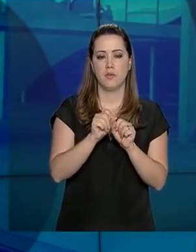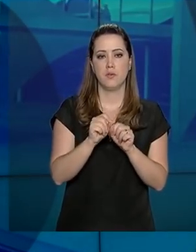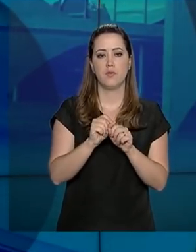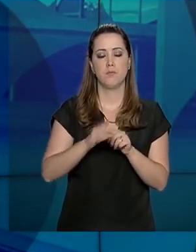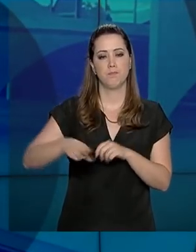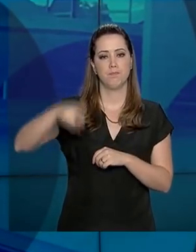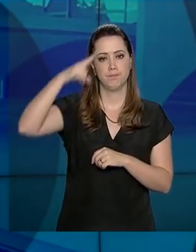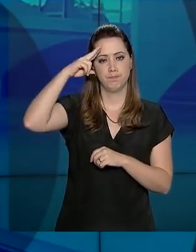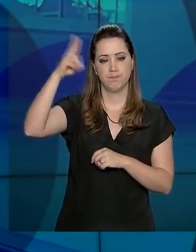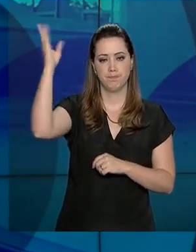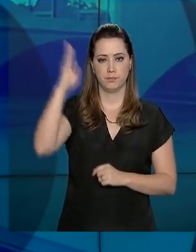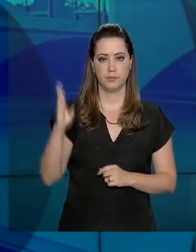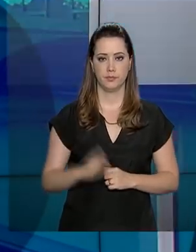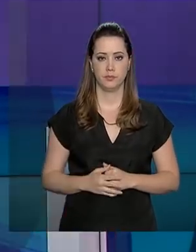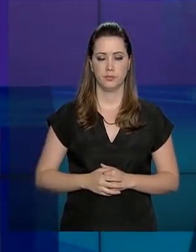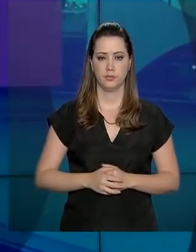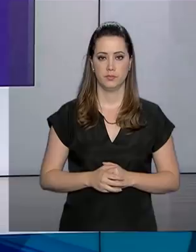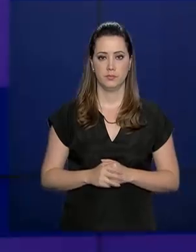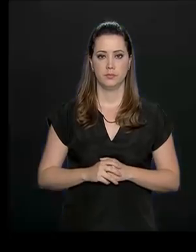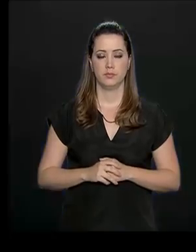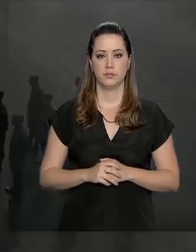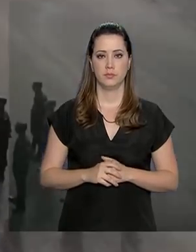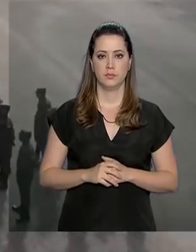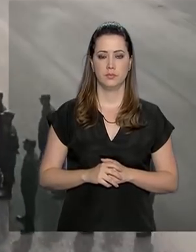produzido pelo Exército Brasileiro.